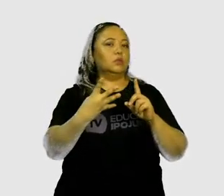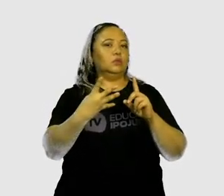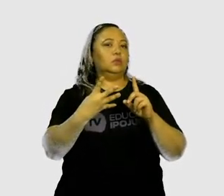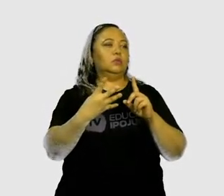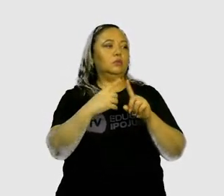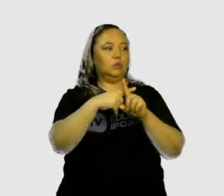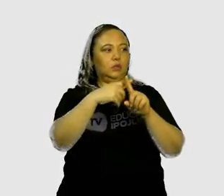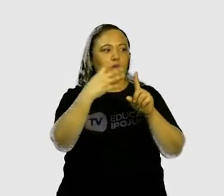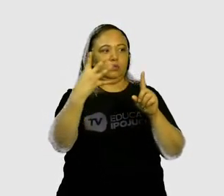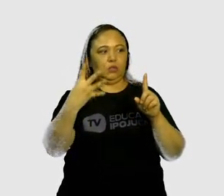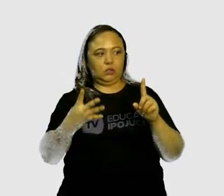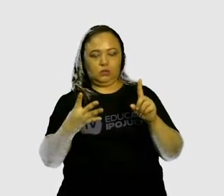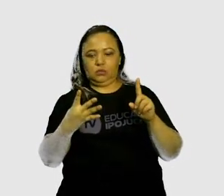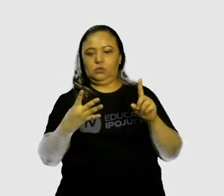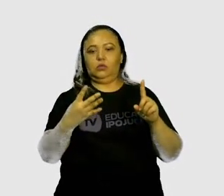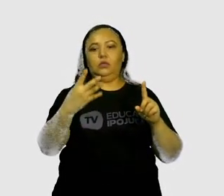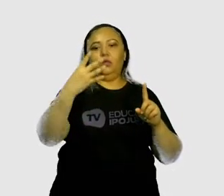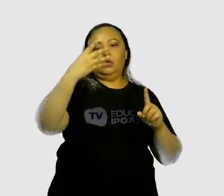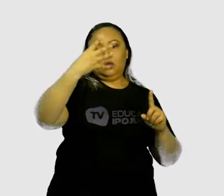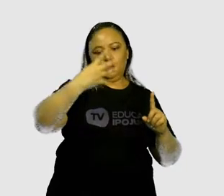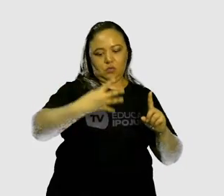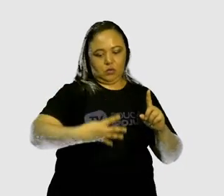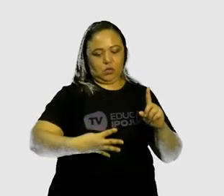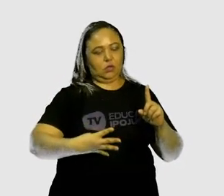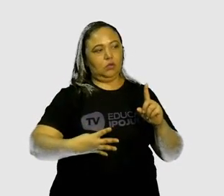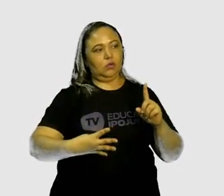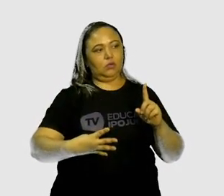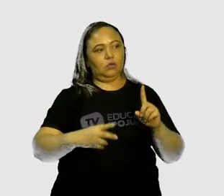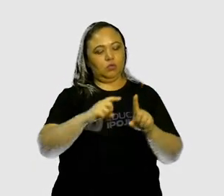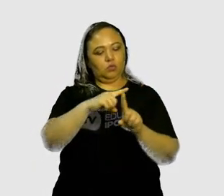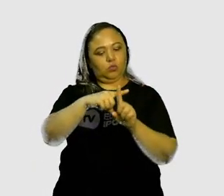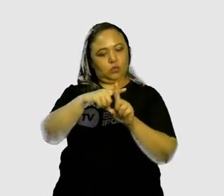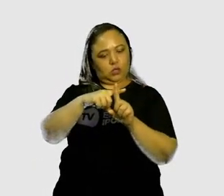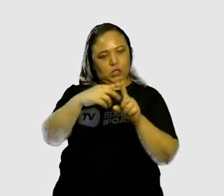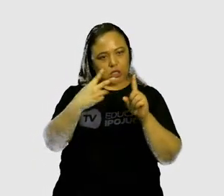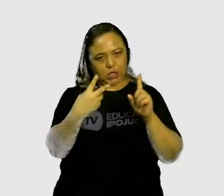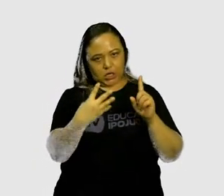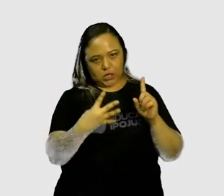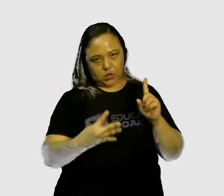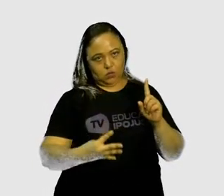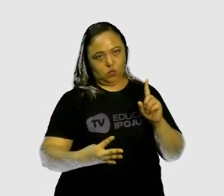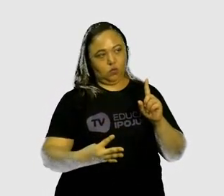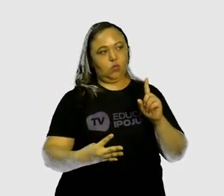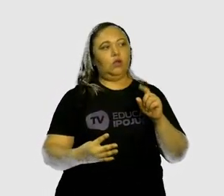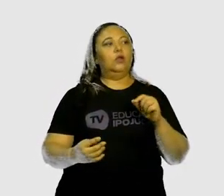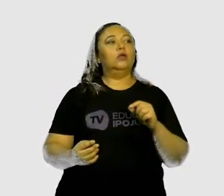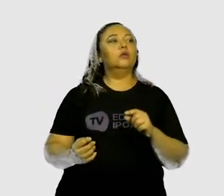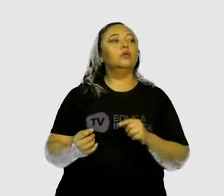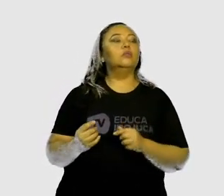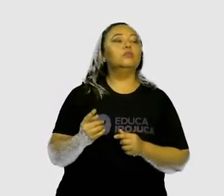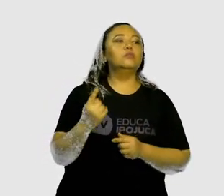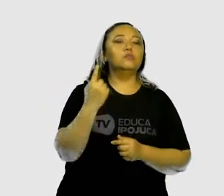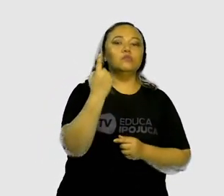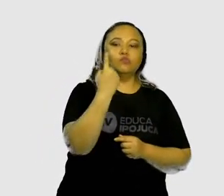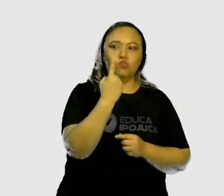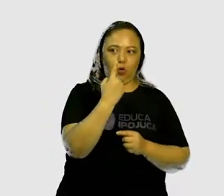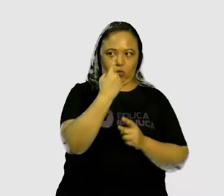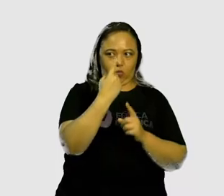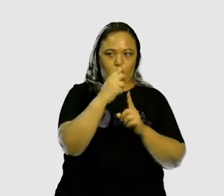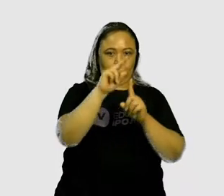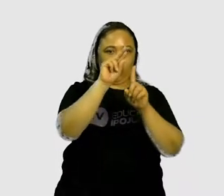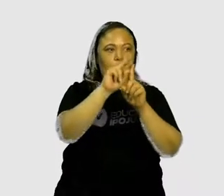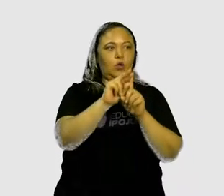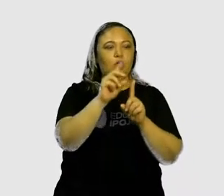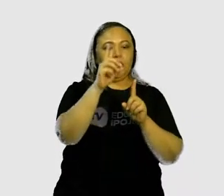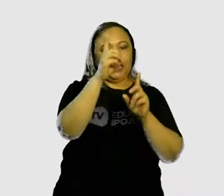separar. Vai deixar as 4 unidades aqui, junto com as unidades. E uma dezena,